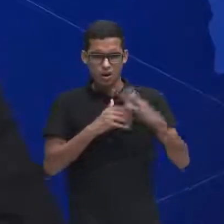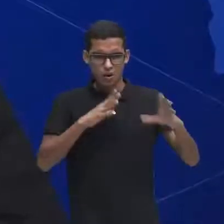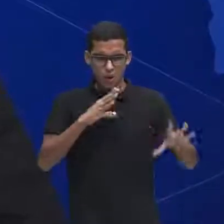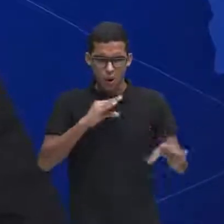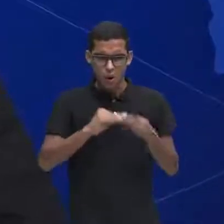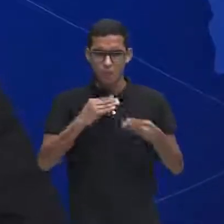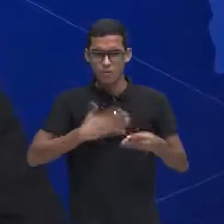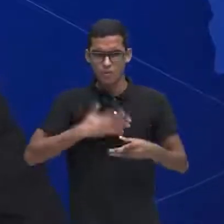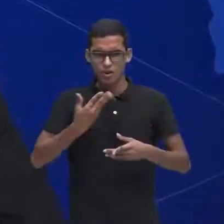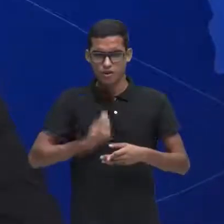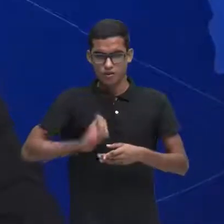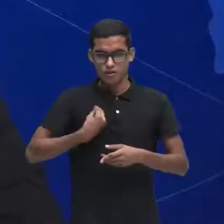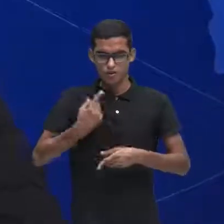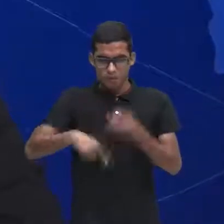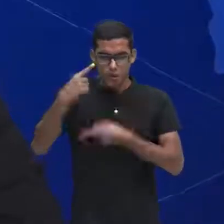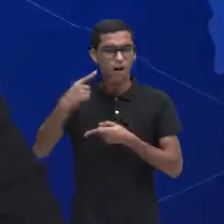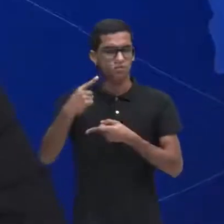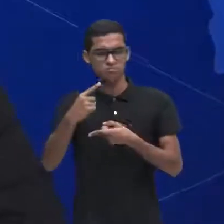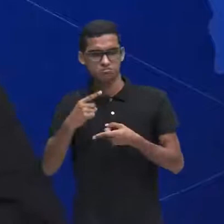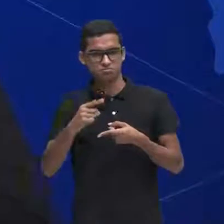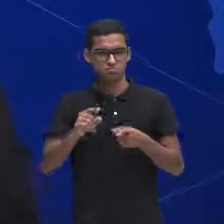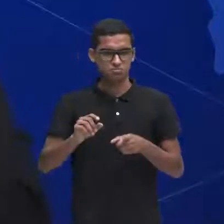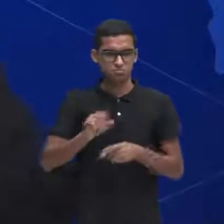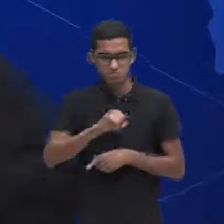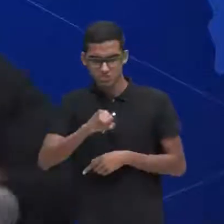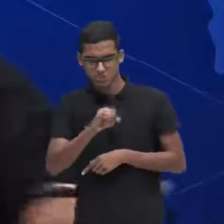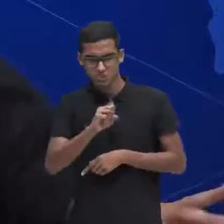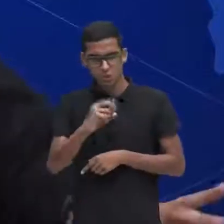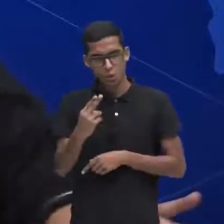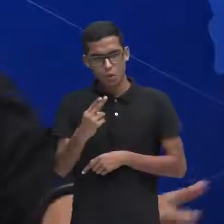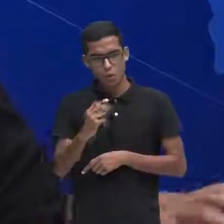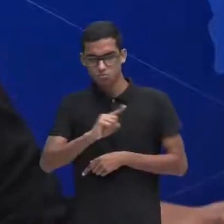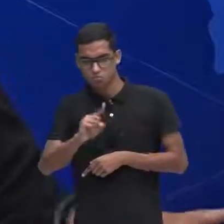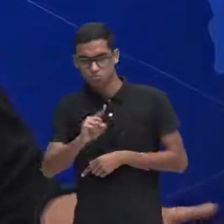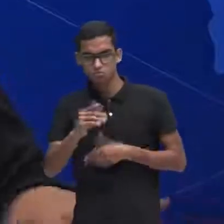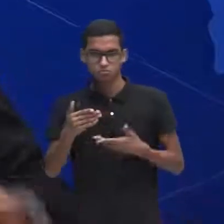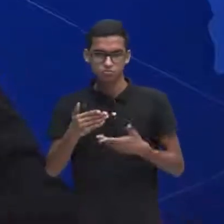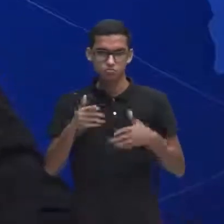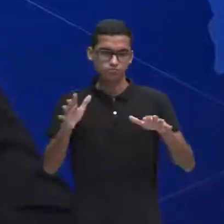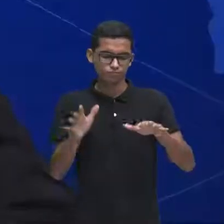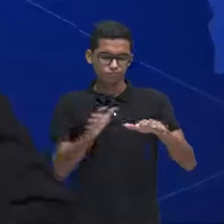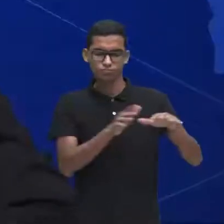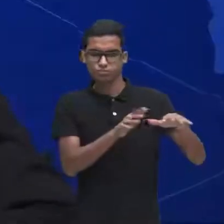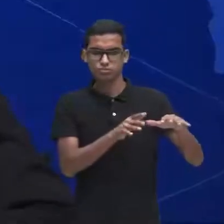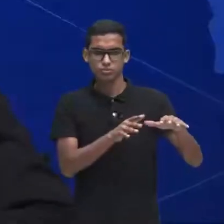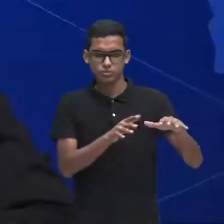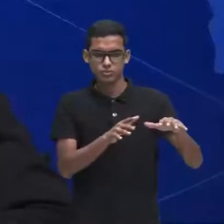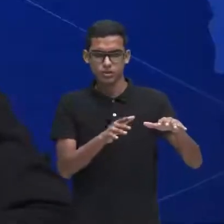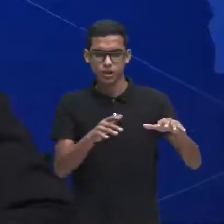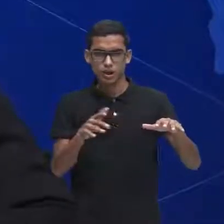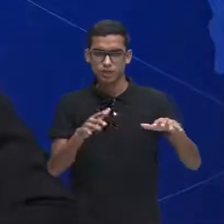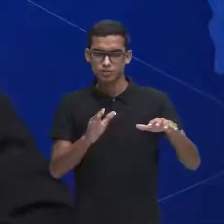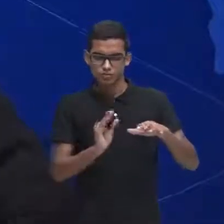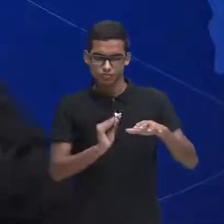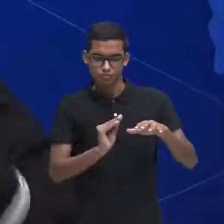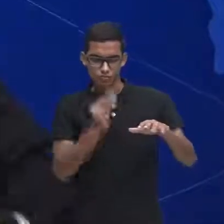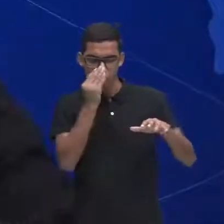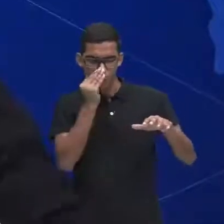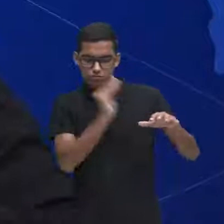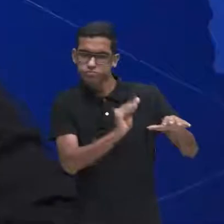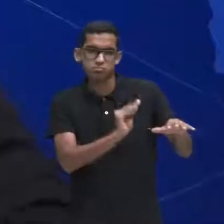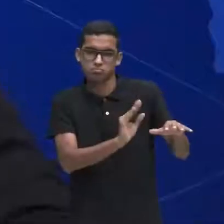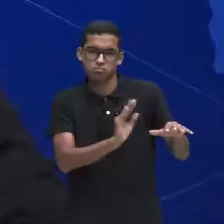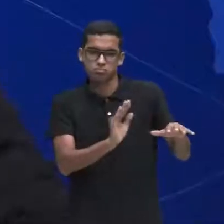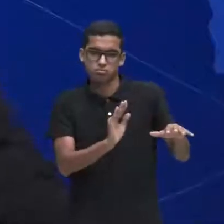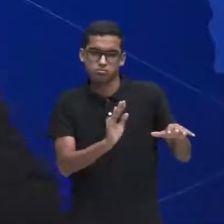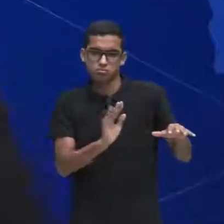faz evoluir, se não, eu preciso conseguir relegá-lo, eu preciso conseguir abstrair